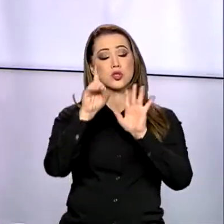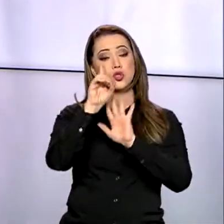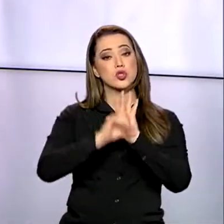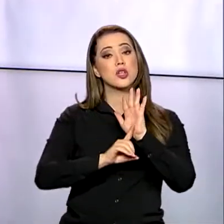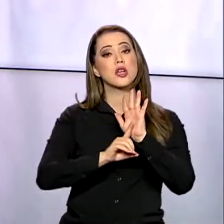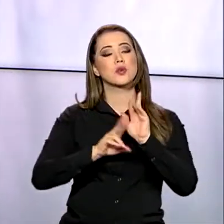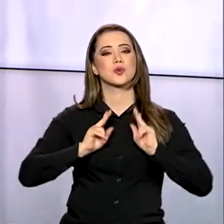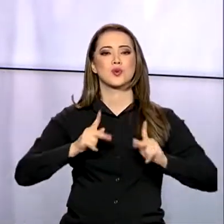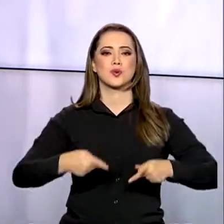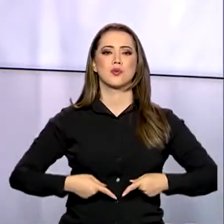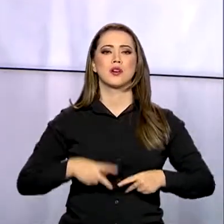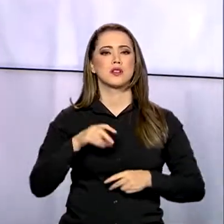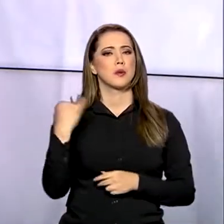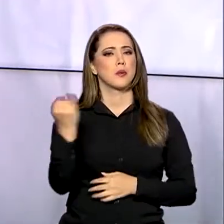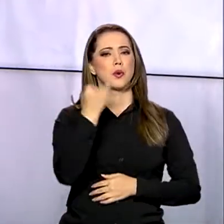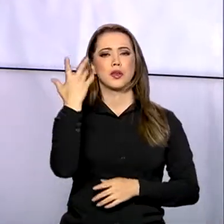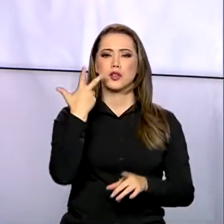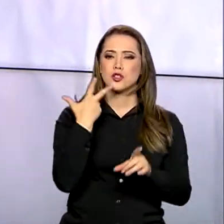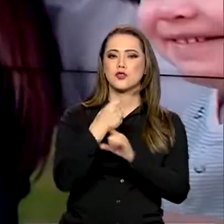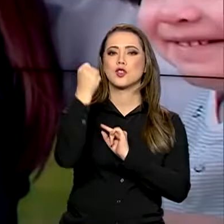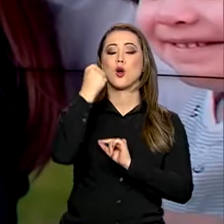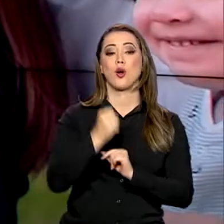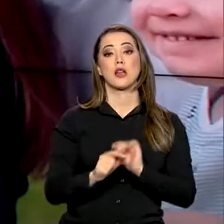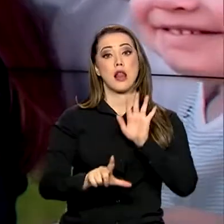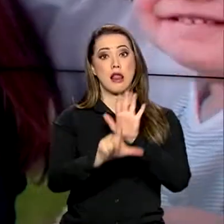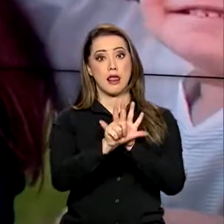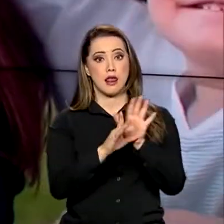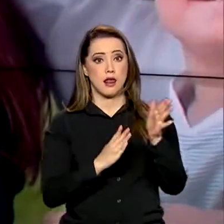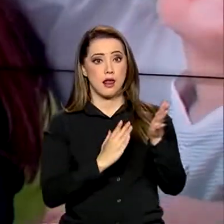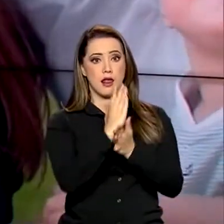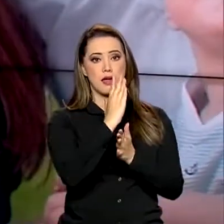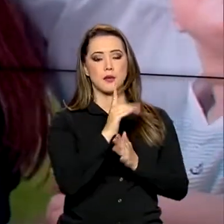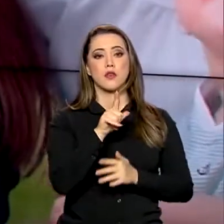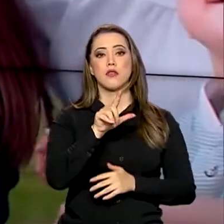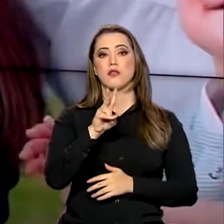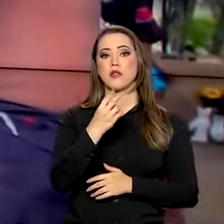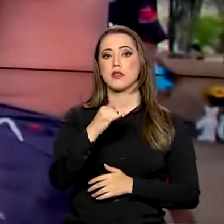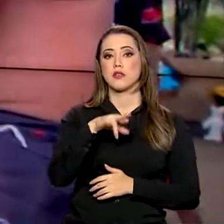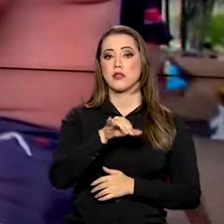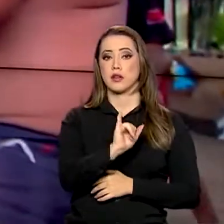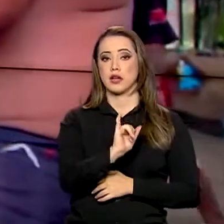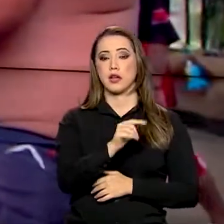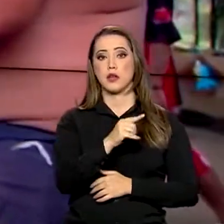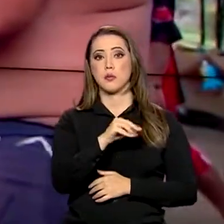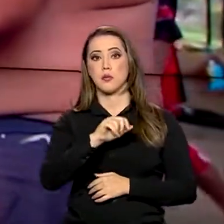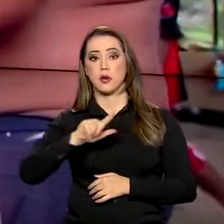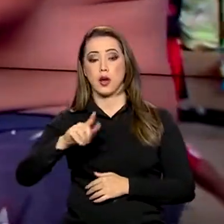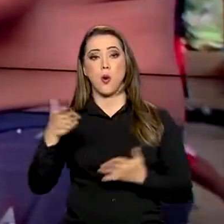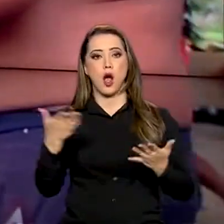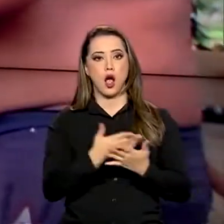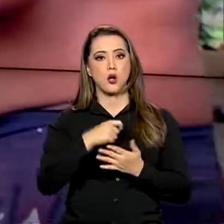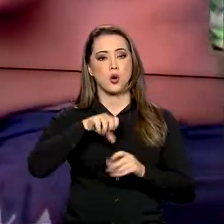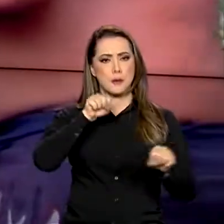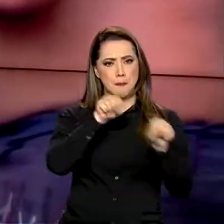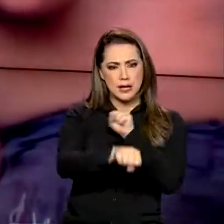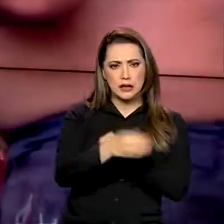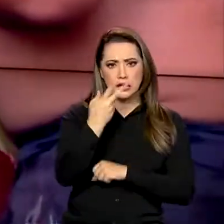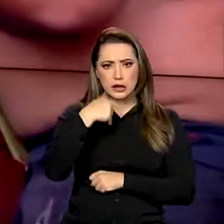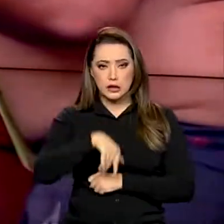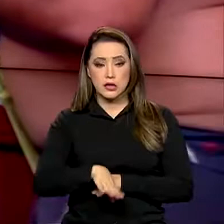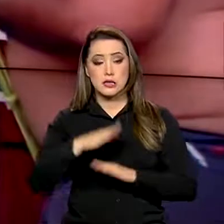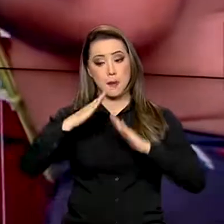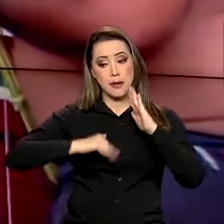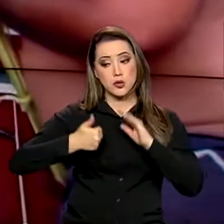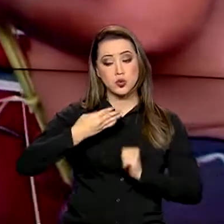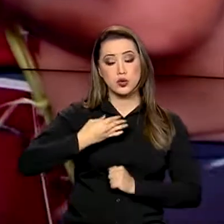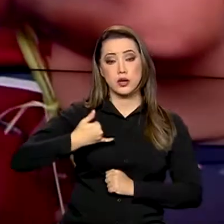sobre uma importante conquista, a aprovação da lei Henri Borel na semana passada. Agora, assassinato de crianças